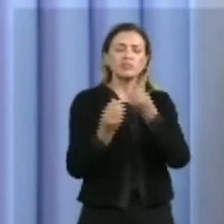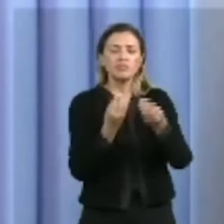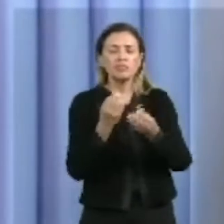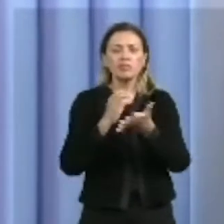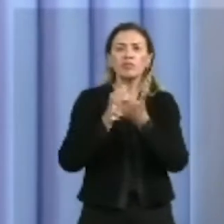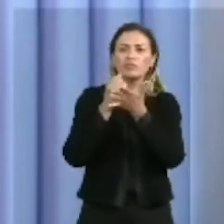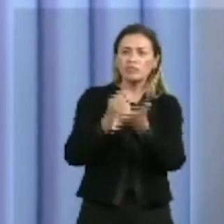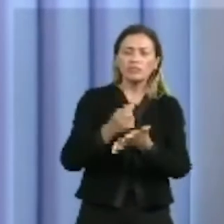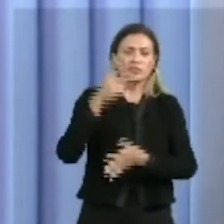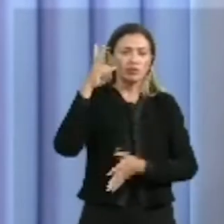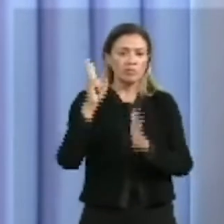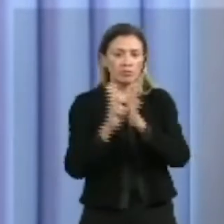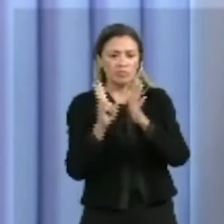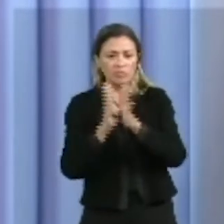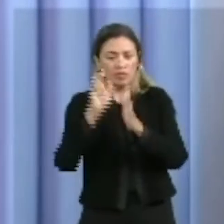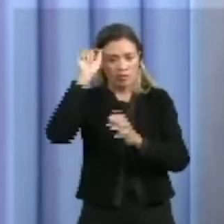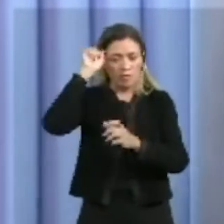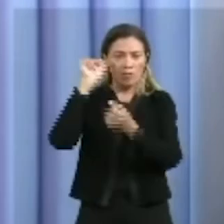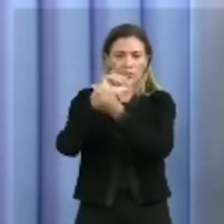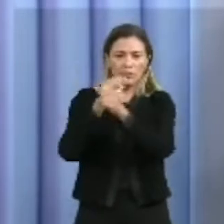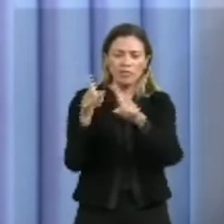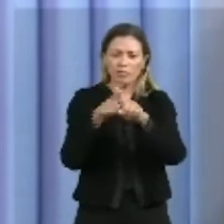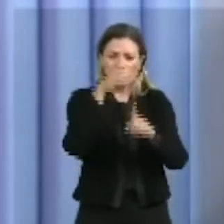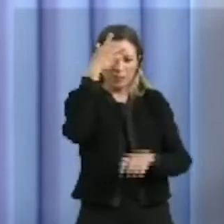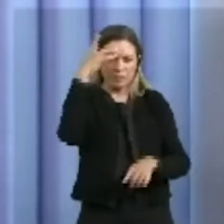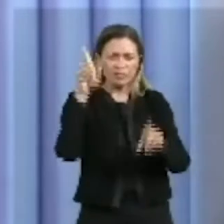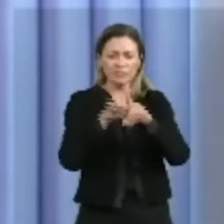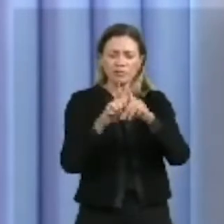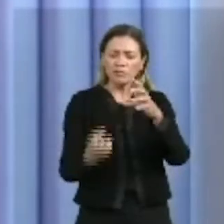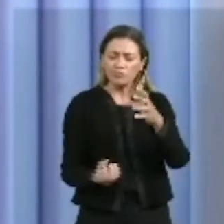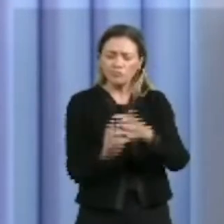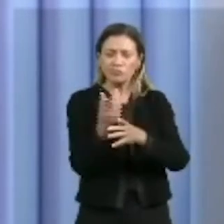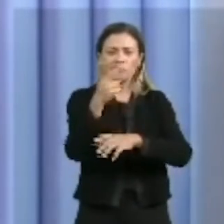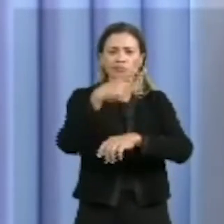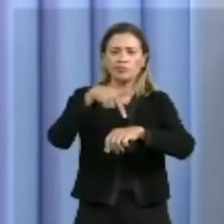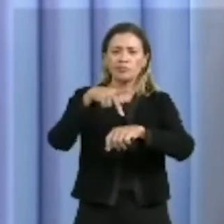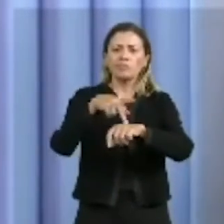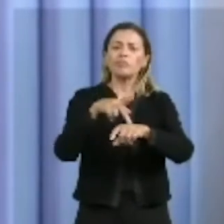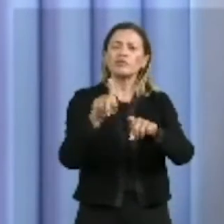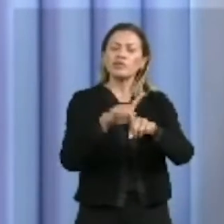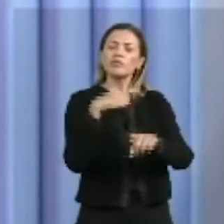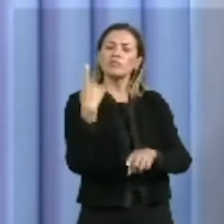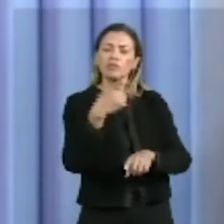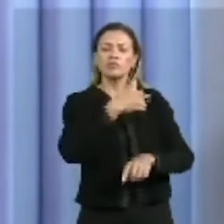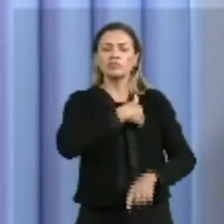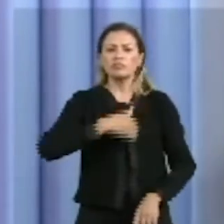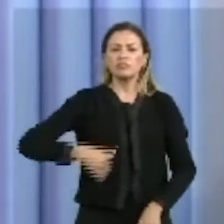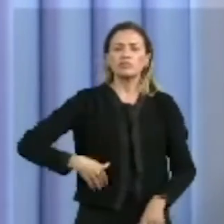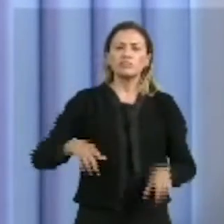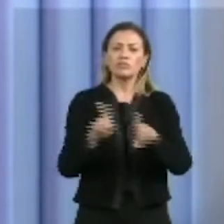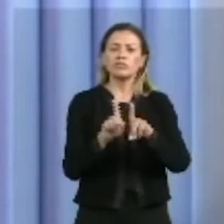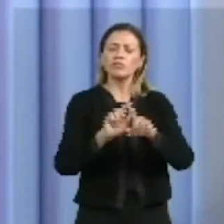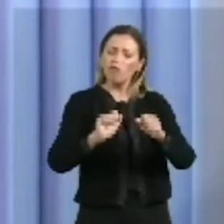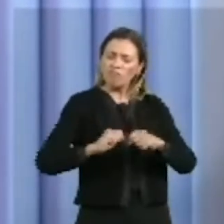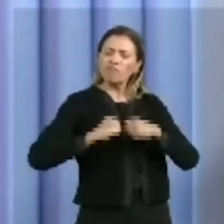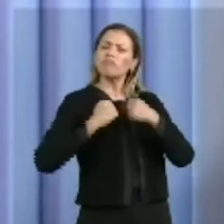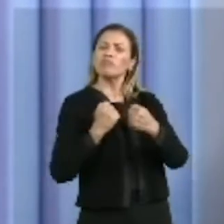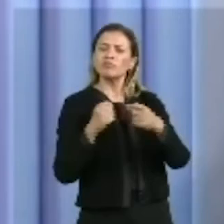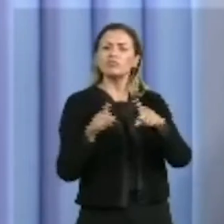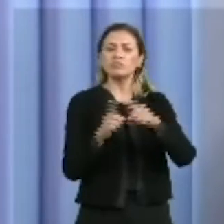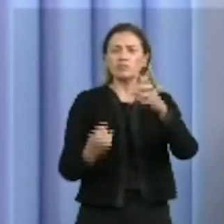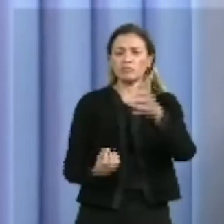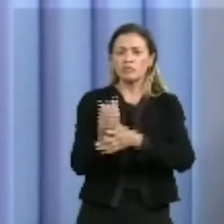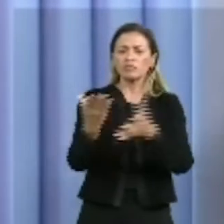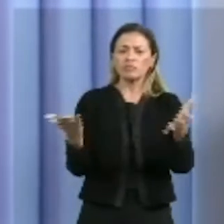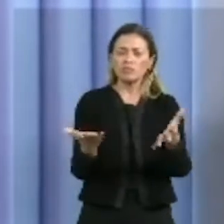os indígenas, quilombólica, que são as pessoas que fundaram o nosso país. Portanto, o nosso governo vai ser muito fortalecido. Criamos